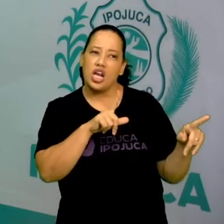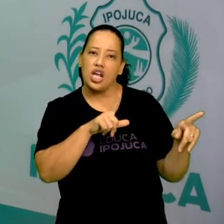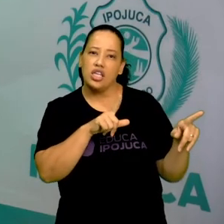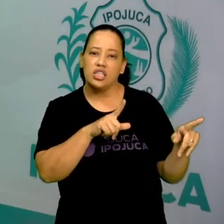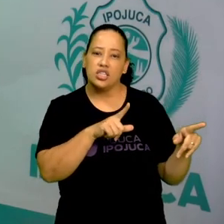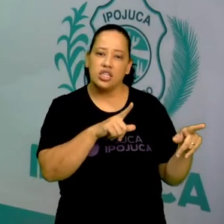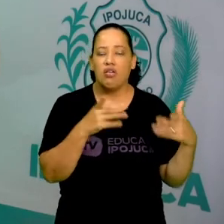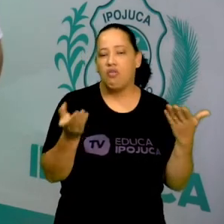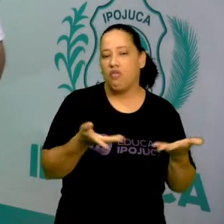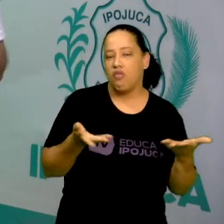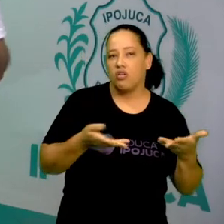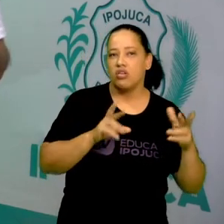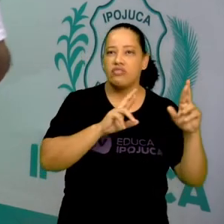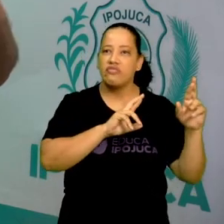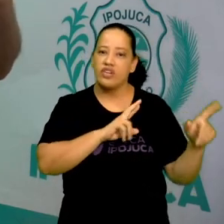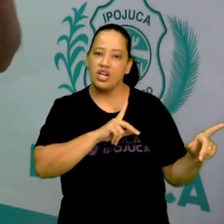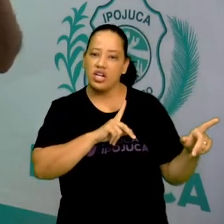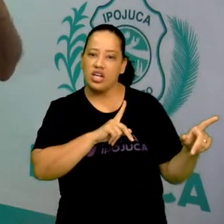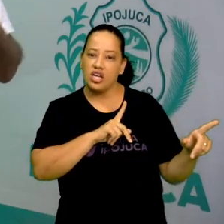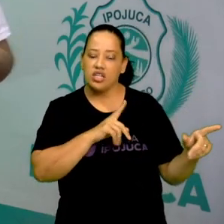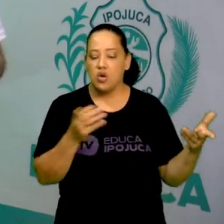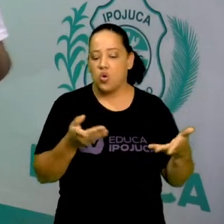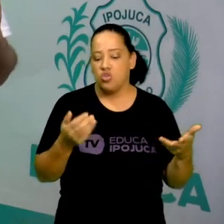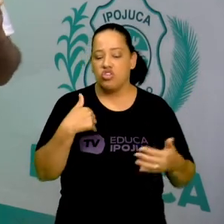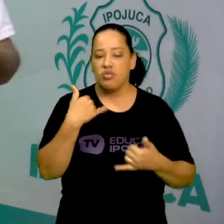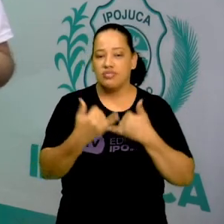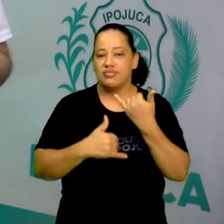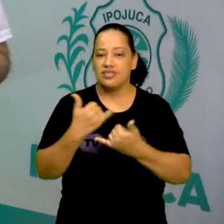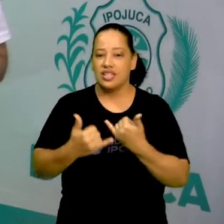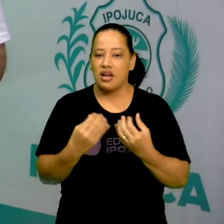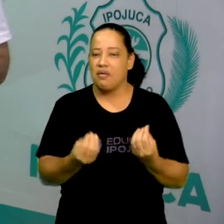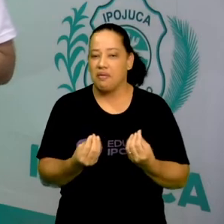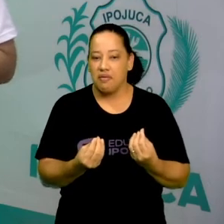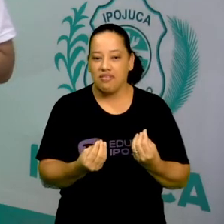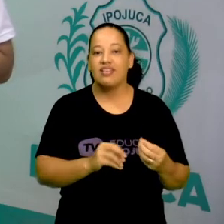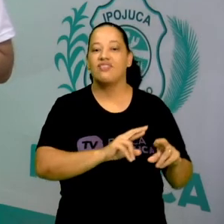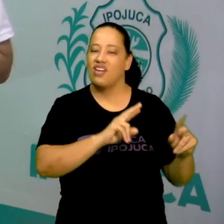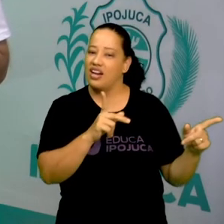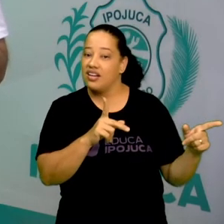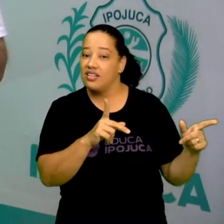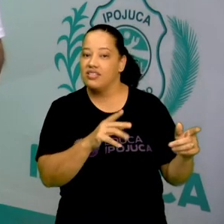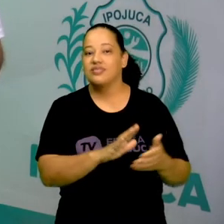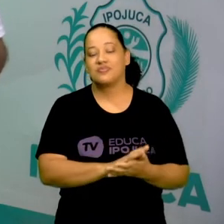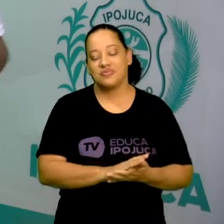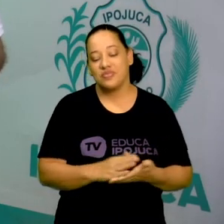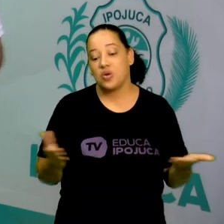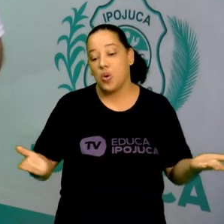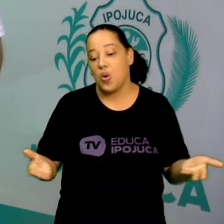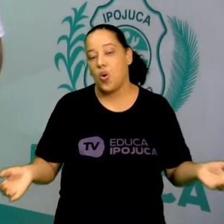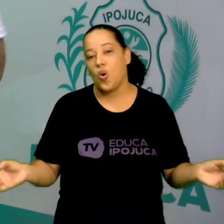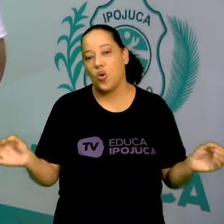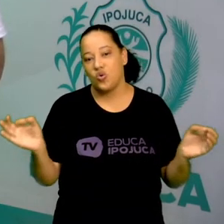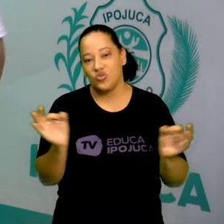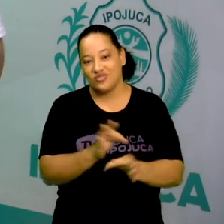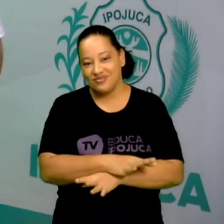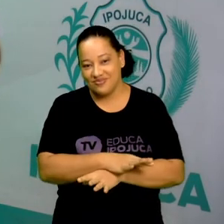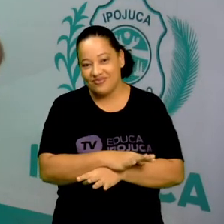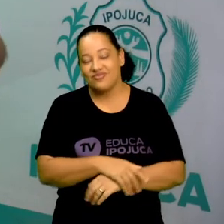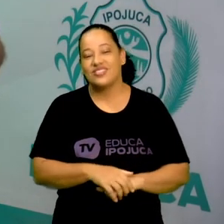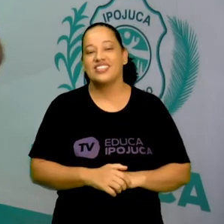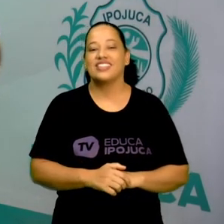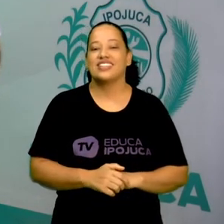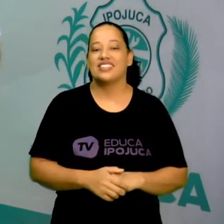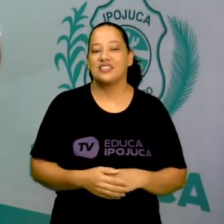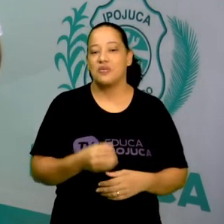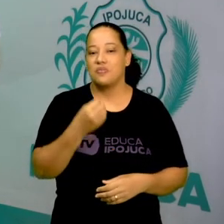como eles brincavam e como vocês brincam hoje. Por hoje, a nossa aula já está terminando.